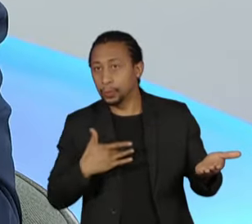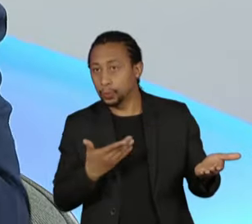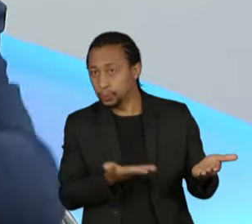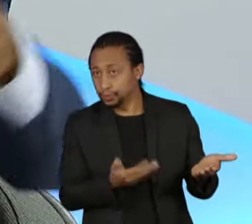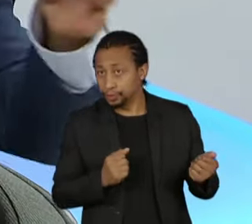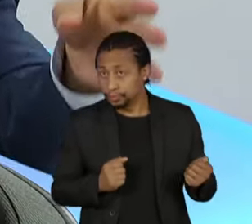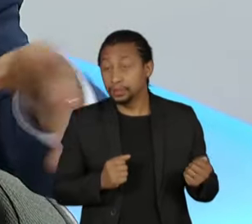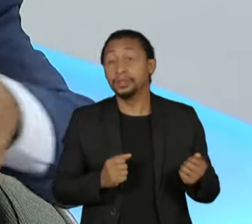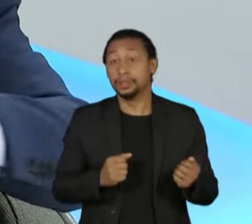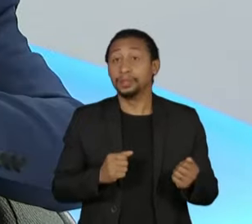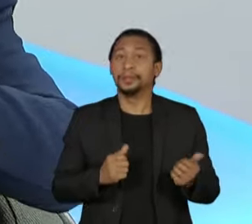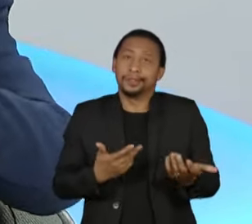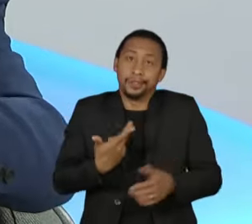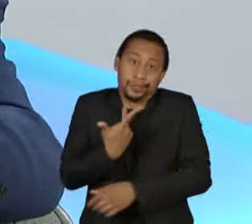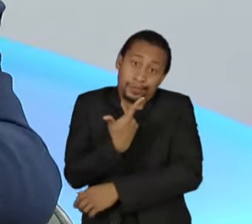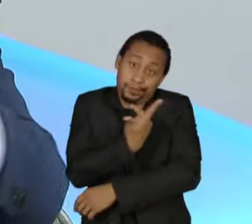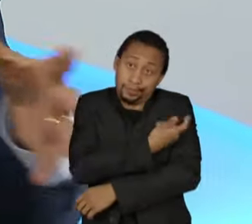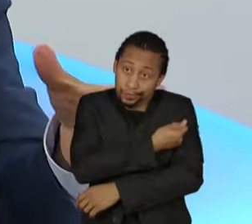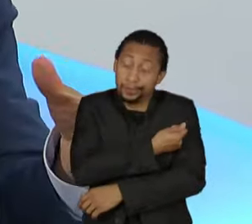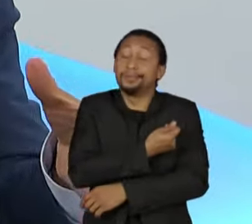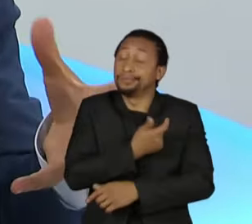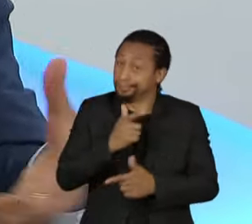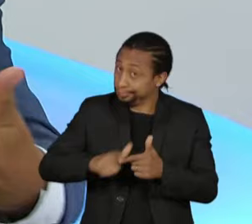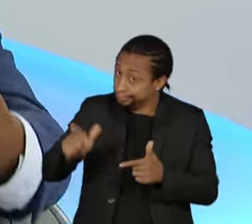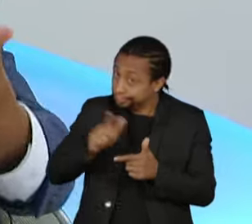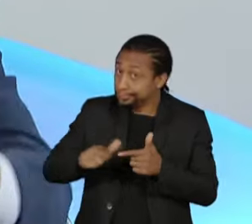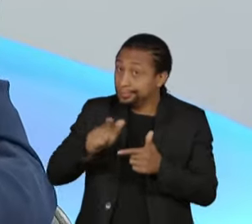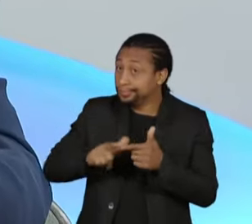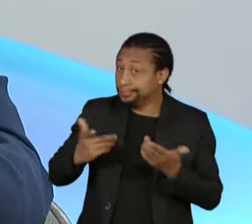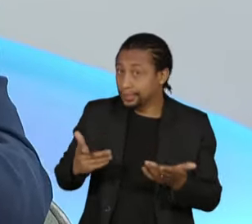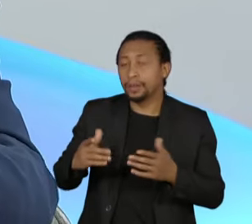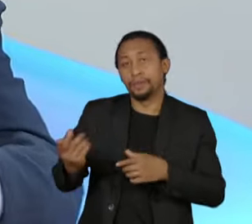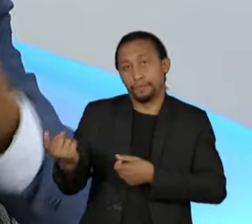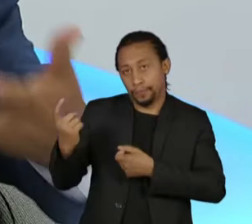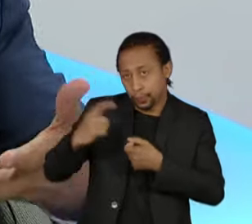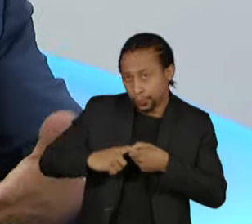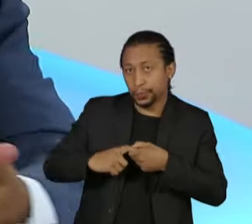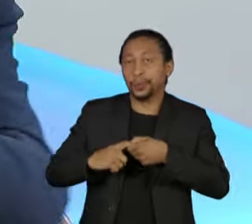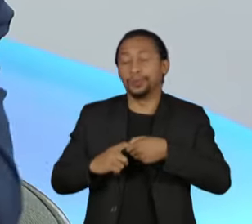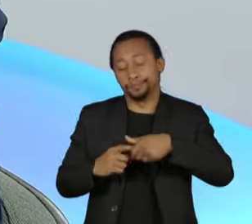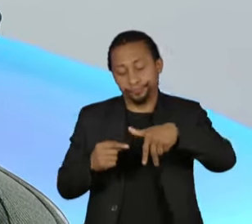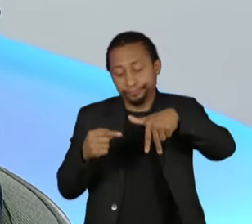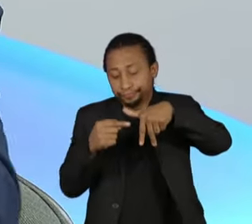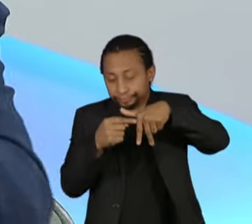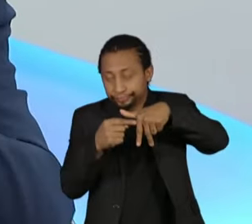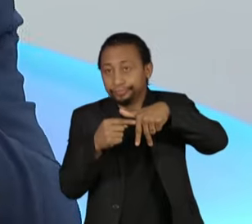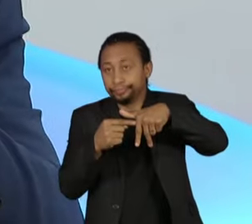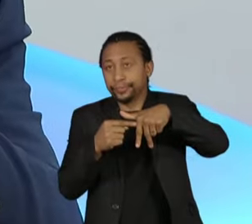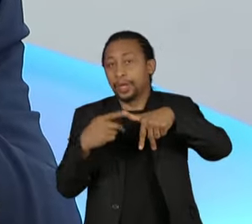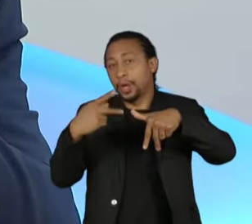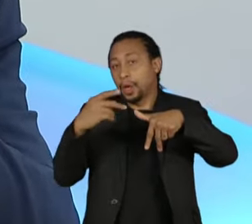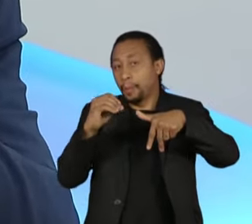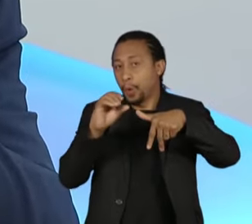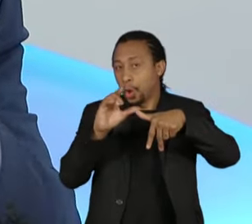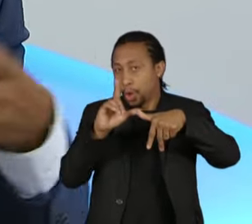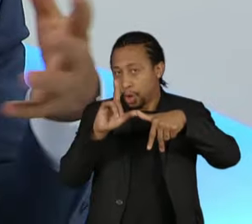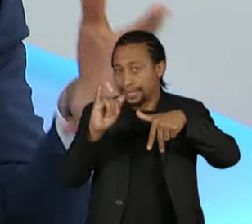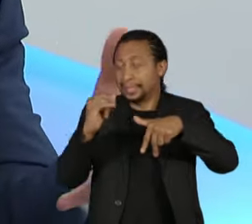da Covid, poliomielite, e não tem dinheiro para nem comprar vacina, nem vacinação.